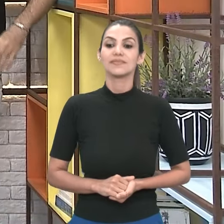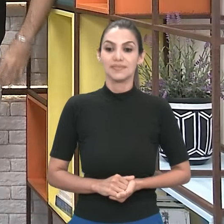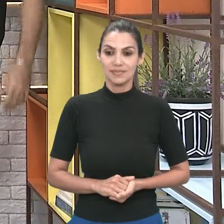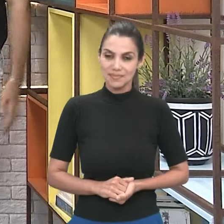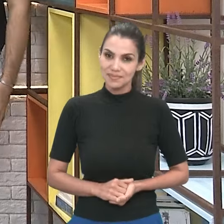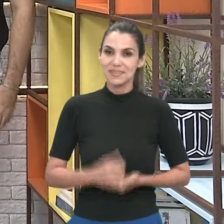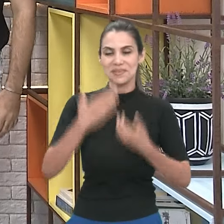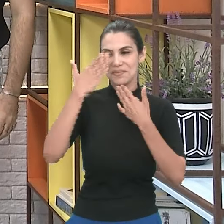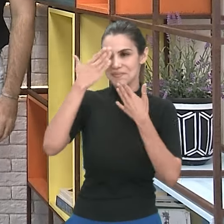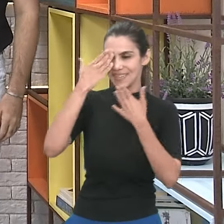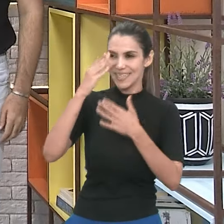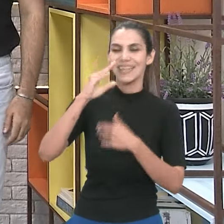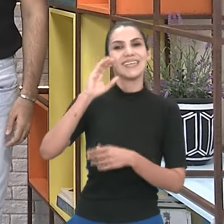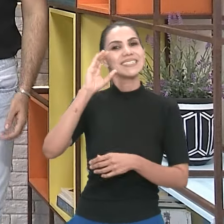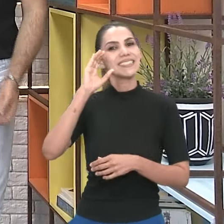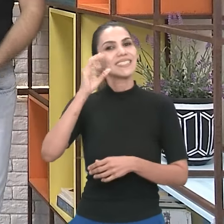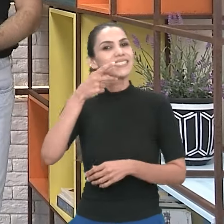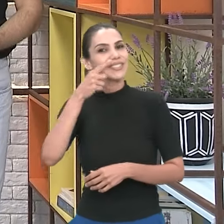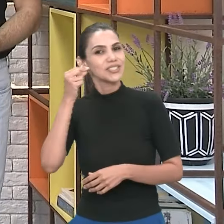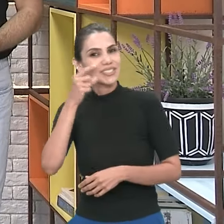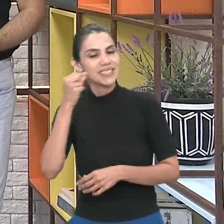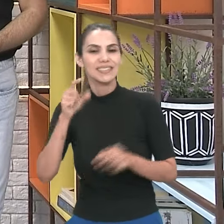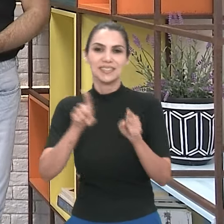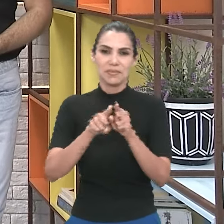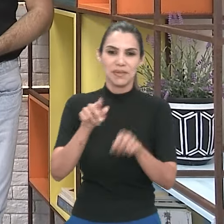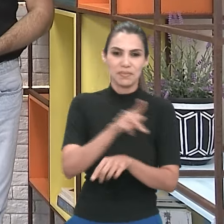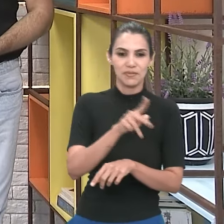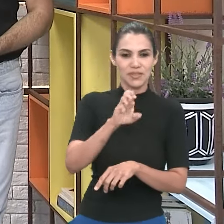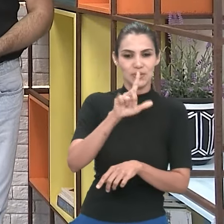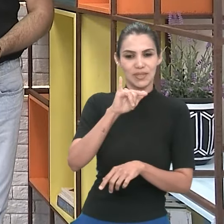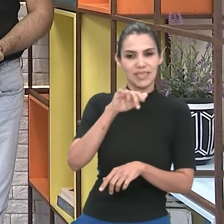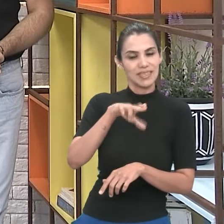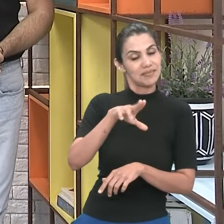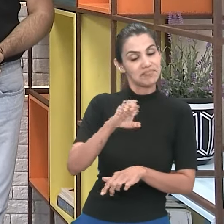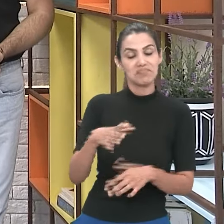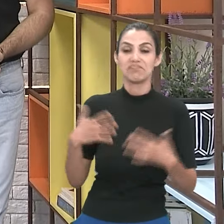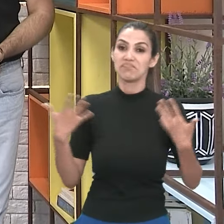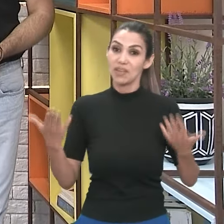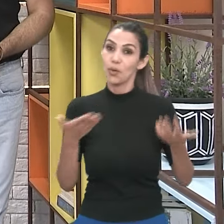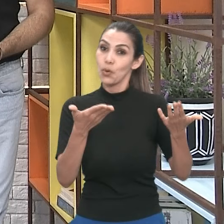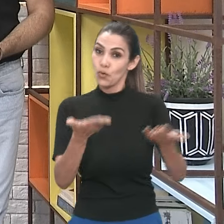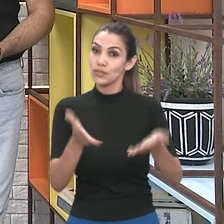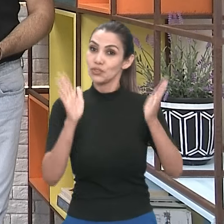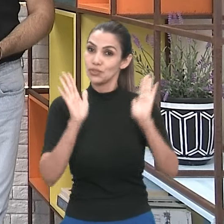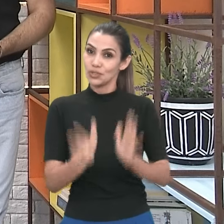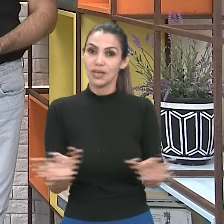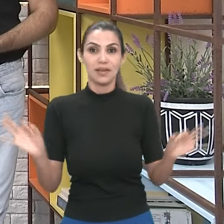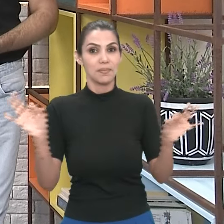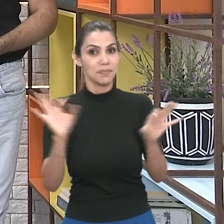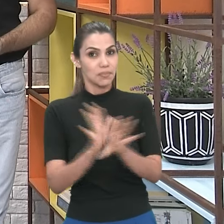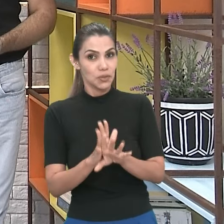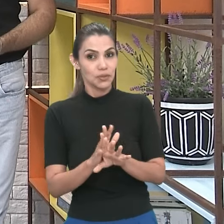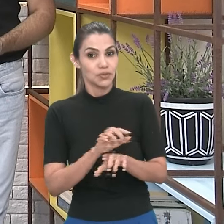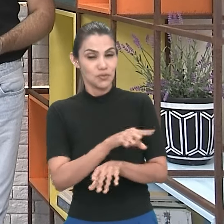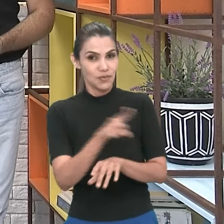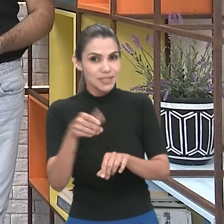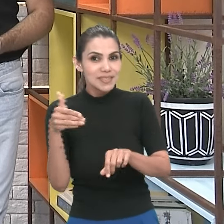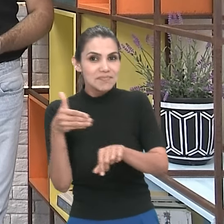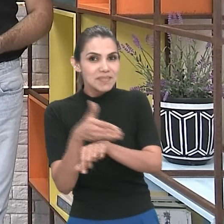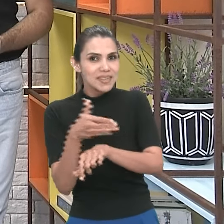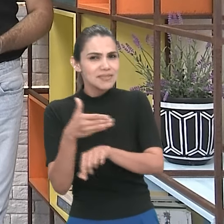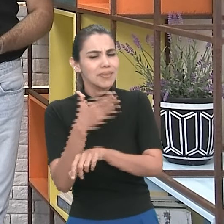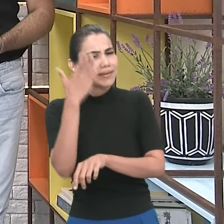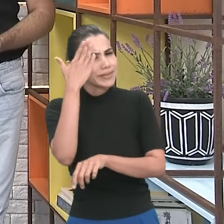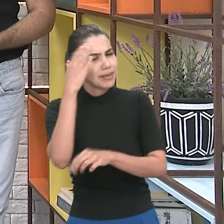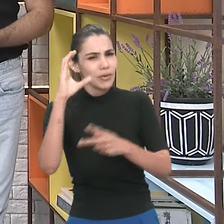Valeu, Jana. Muito obrigado pelas informações. Obrigado também à professora Eline. E é isso, gente. O convite está feito. Só quem participa sabe o quanto esse